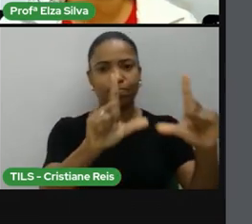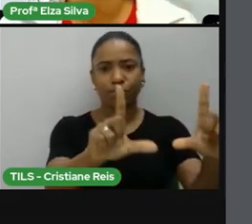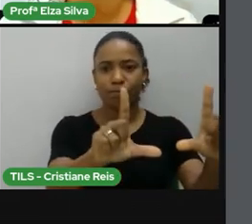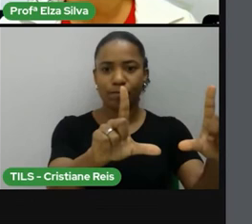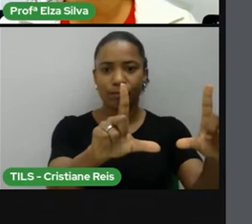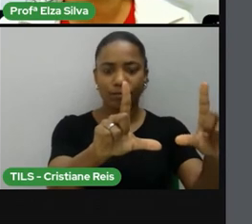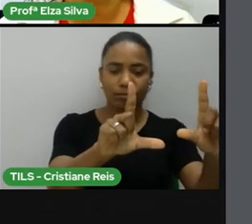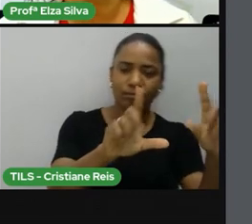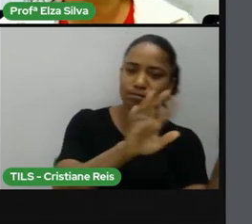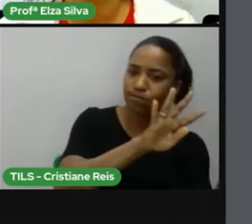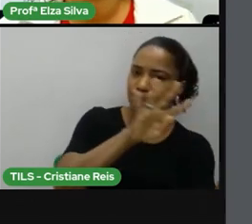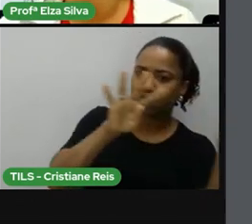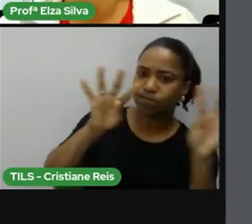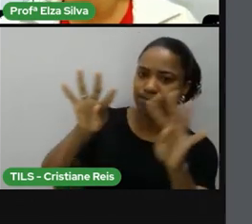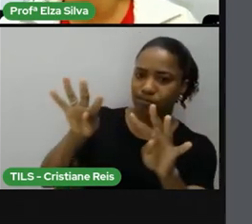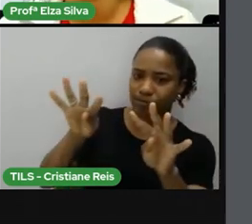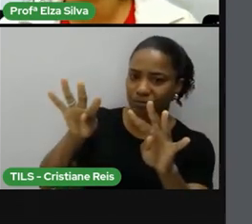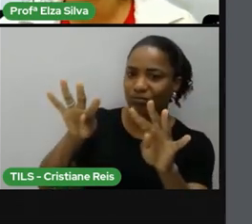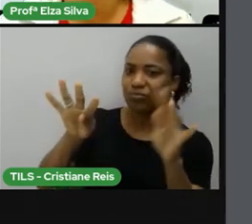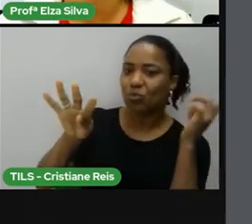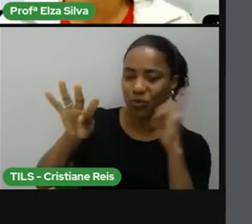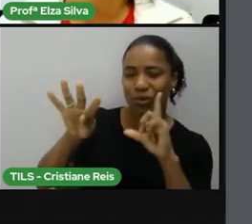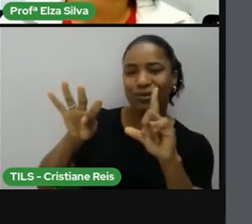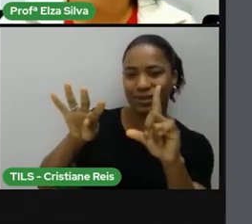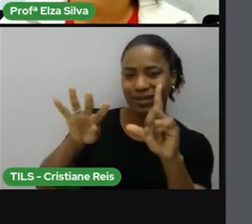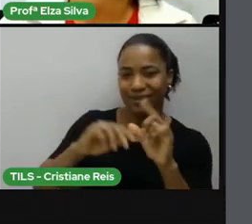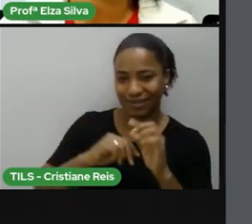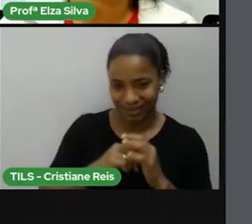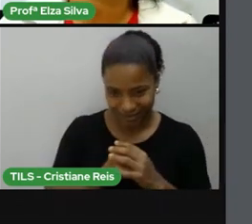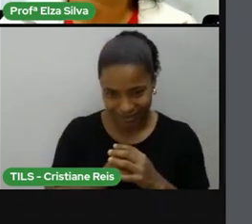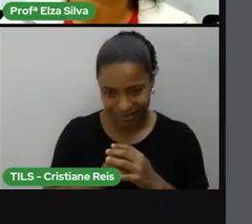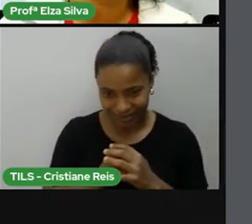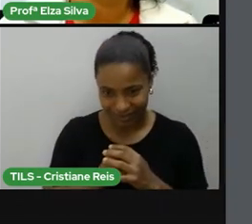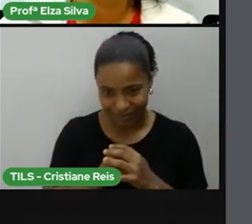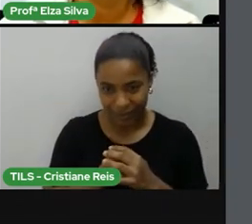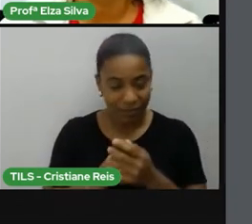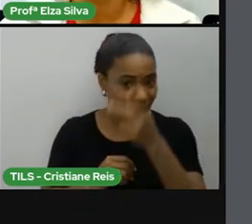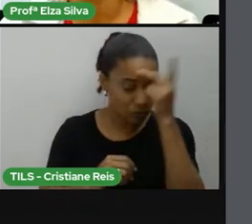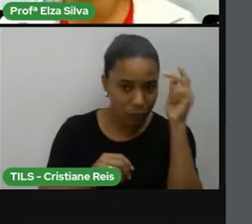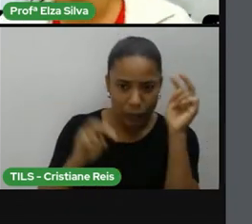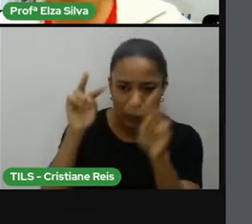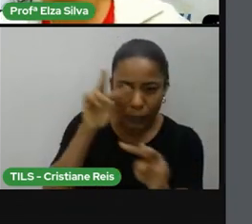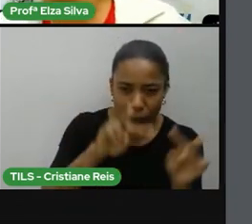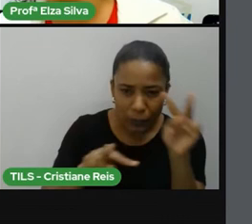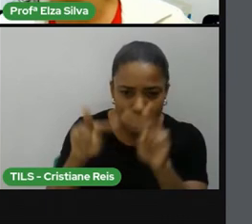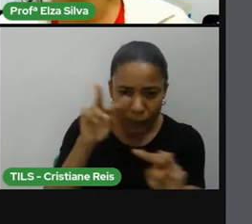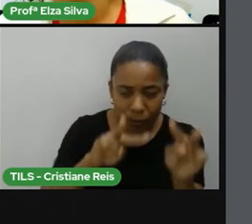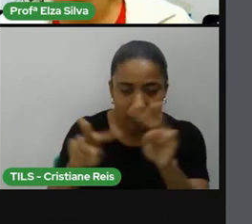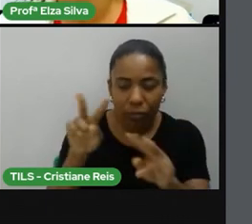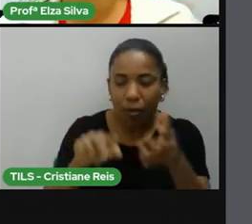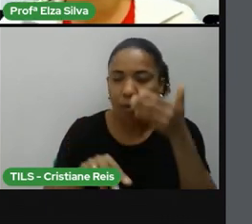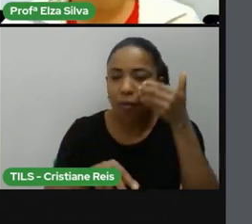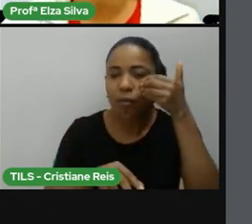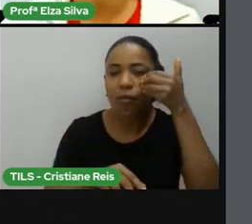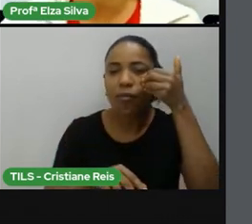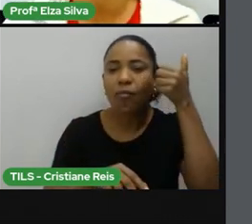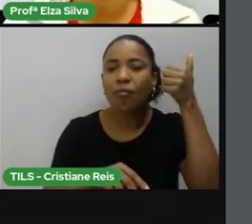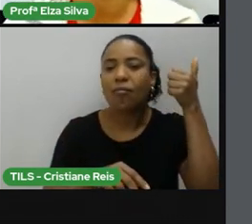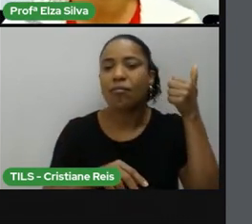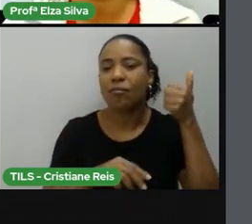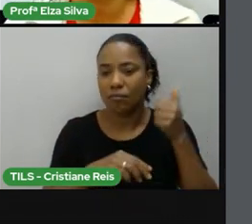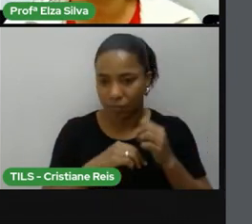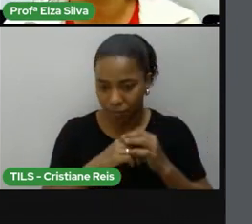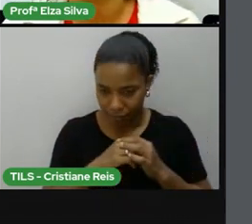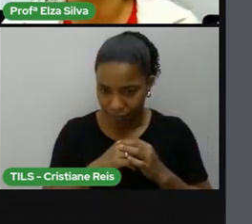precisa ser visto por uma grande quantidade de pessoas. E, neste cartaz, nós temos, em